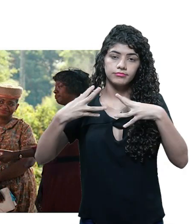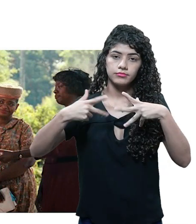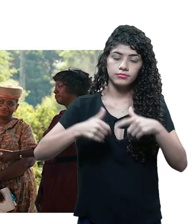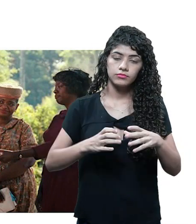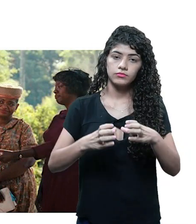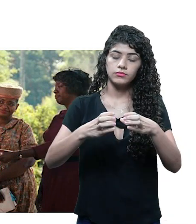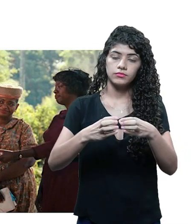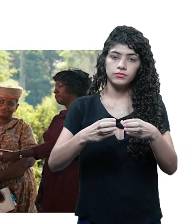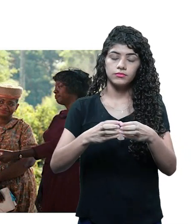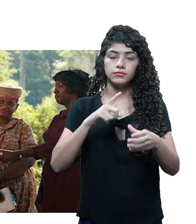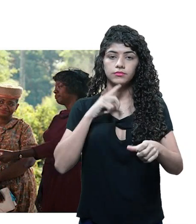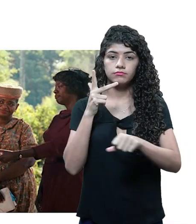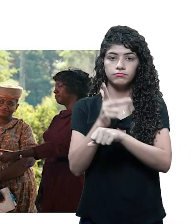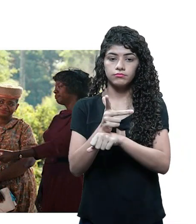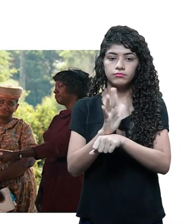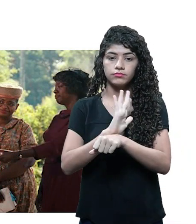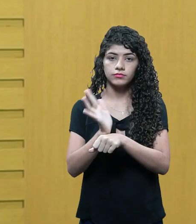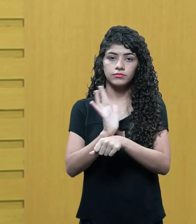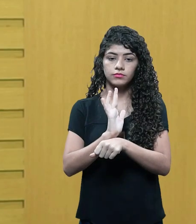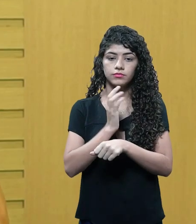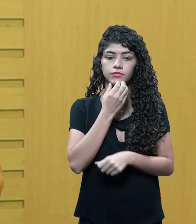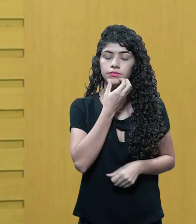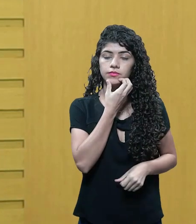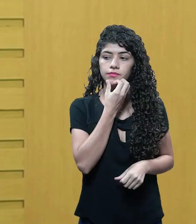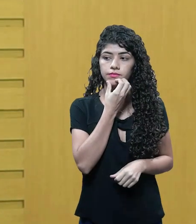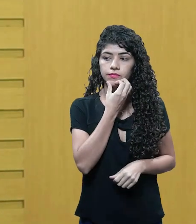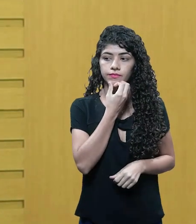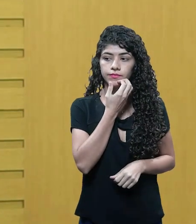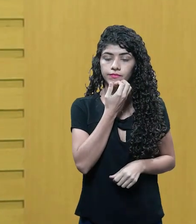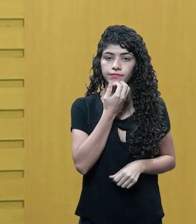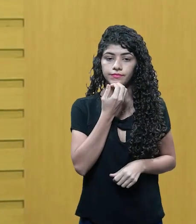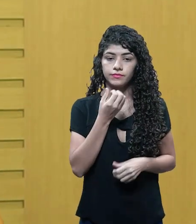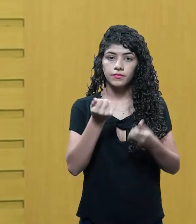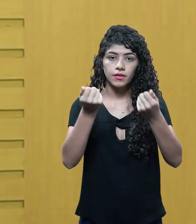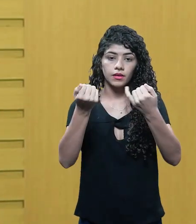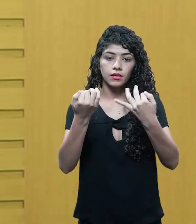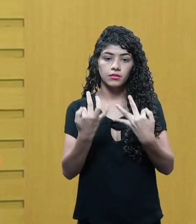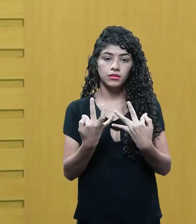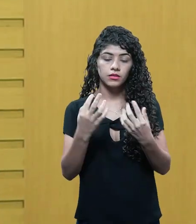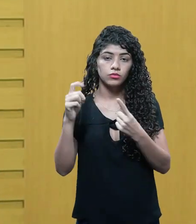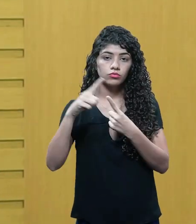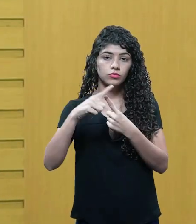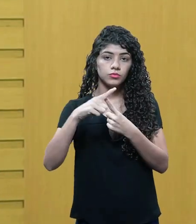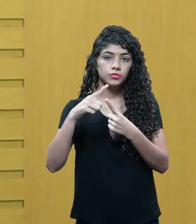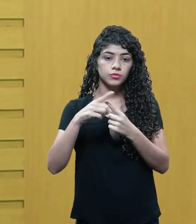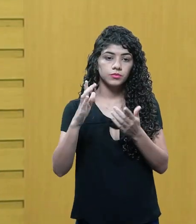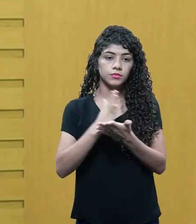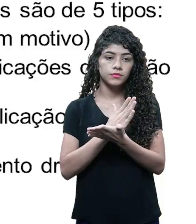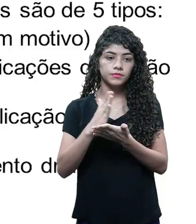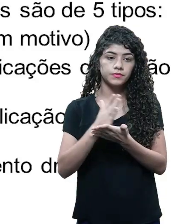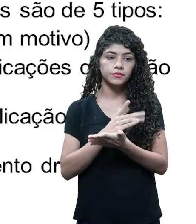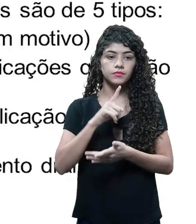toda a equipe que vai filmar esse filme. Falando sobre a cena, sobre alguns tipos de cena.